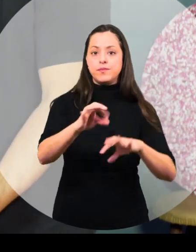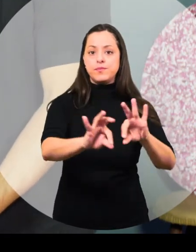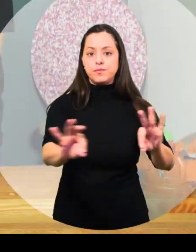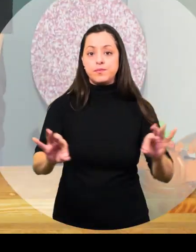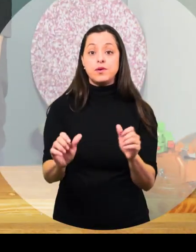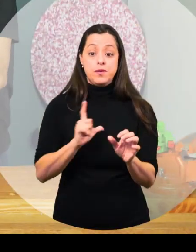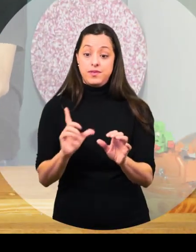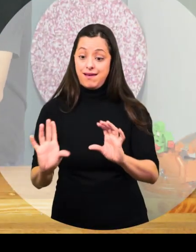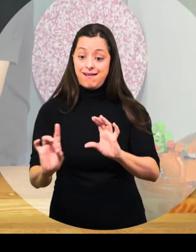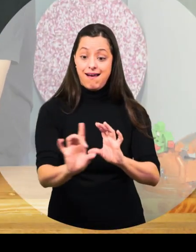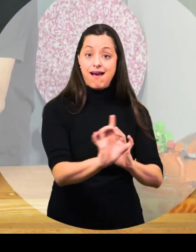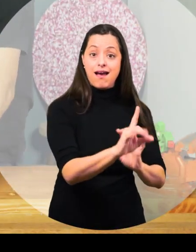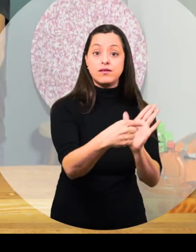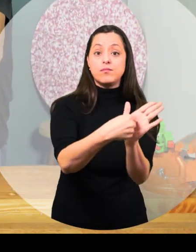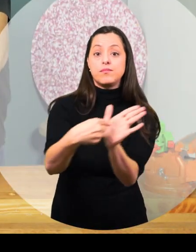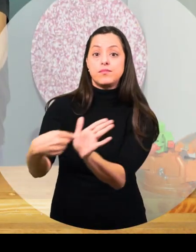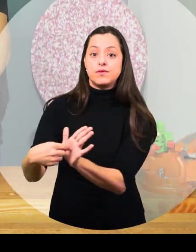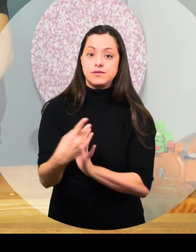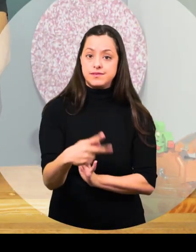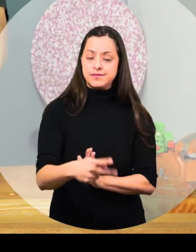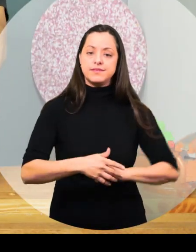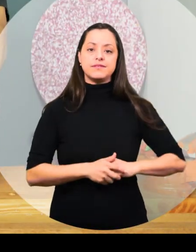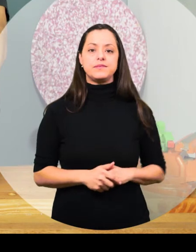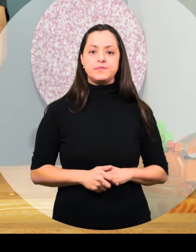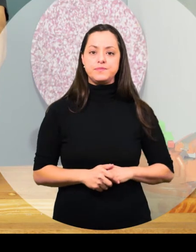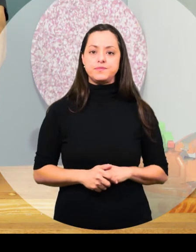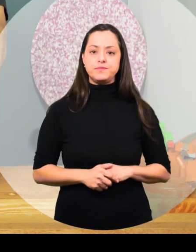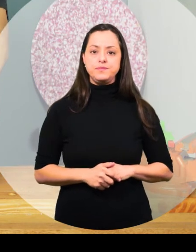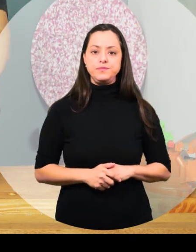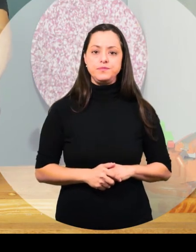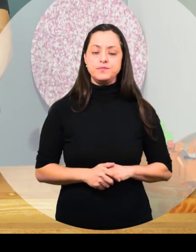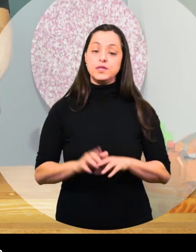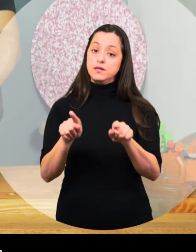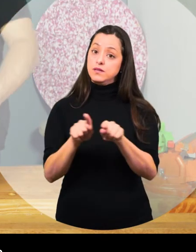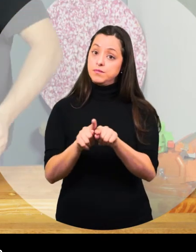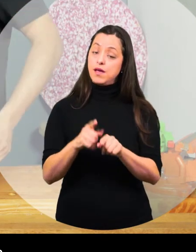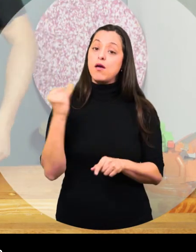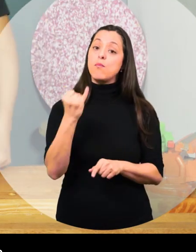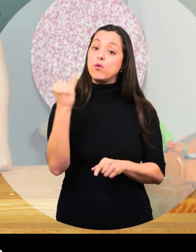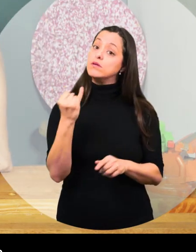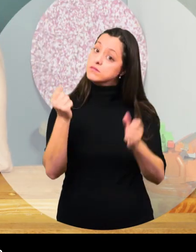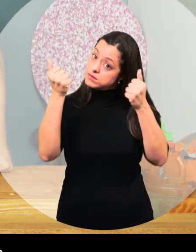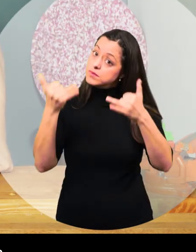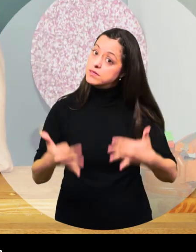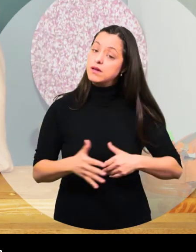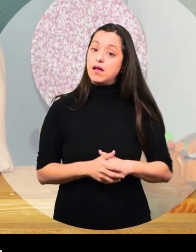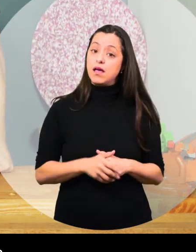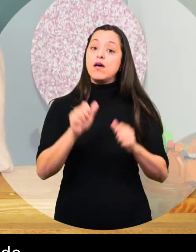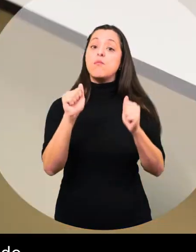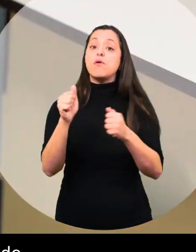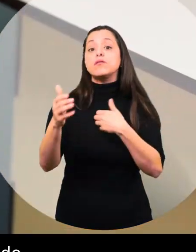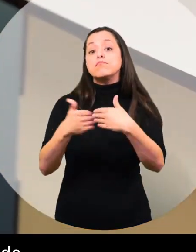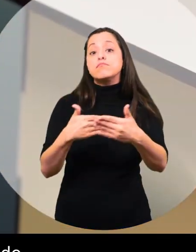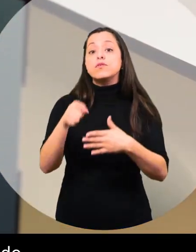botões. Lara e Gui giram a caixa e separam as miniaturas dos instrumentos. Importante dizer que esses instrumentos